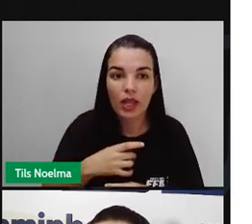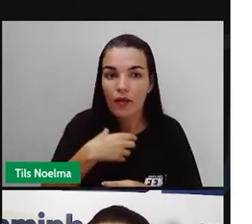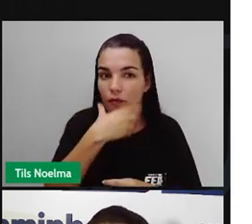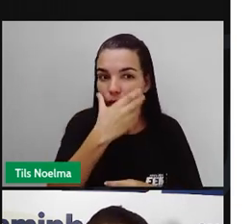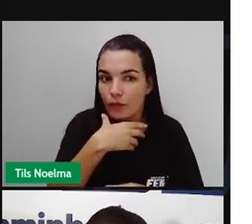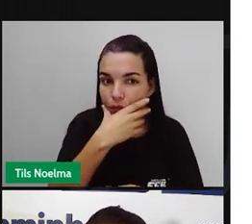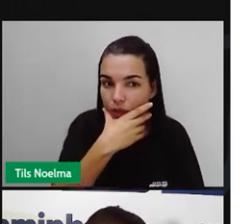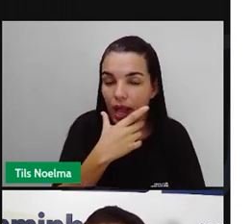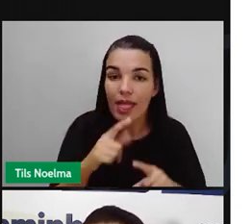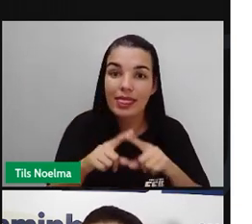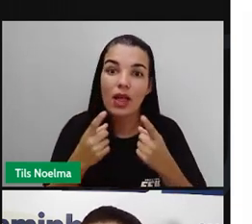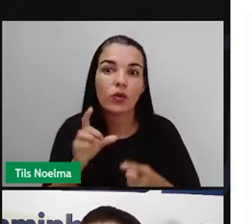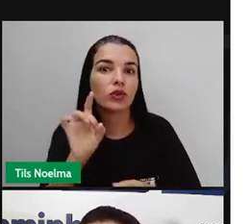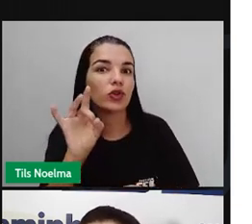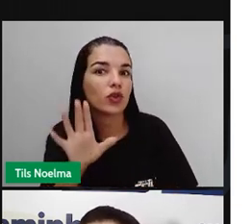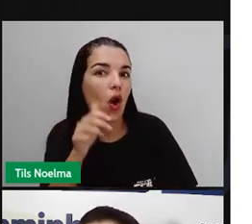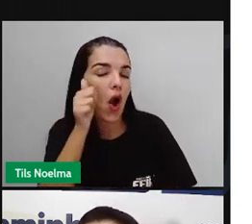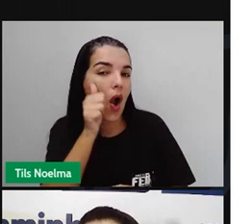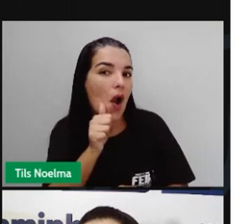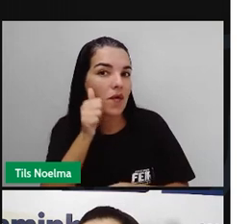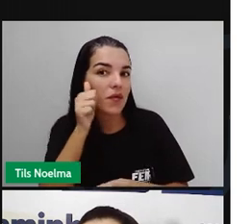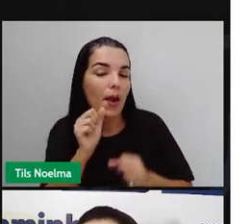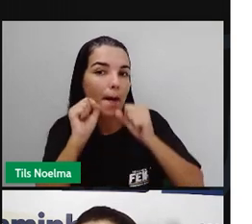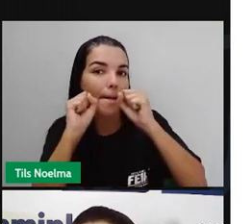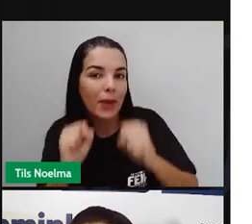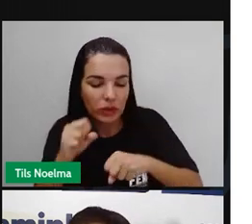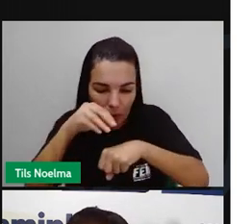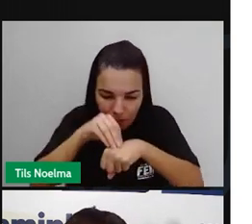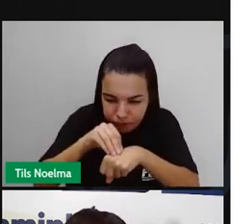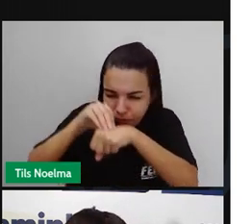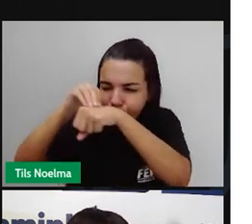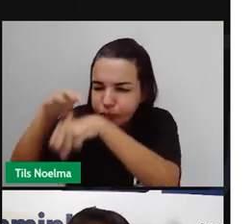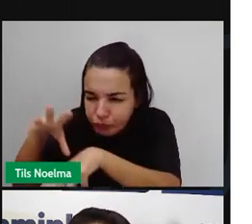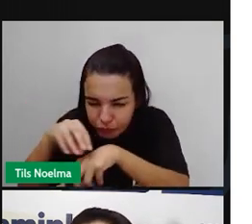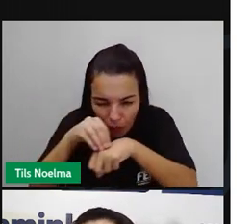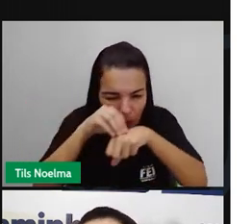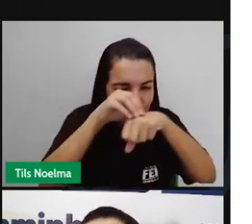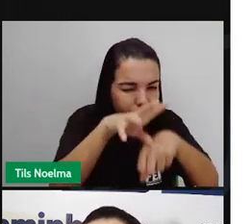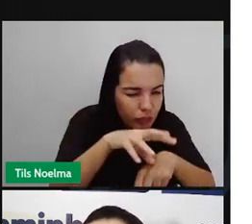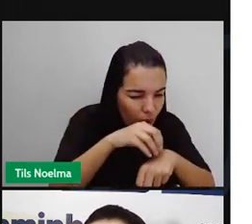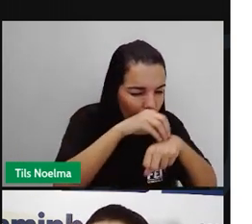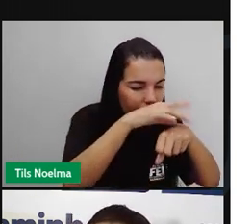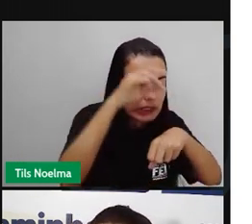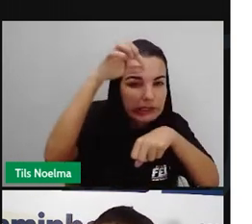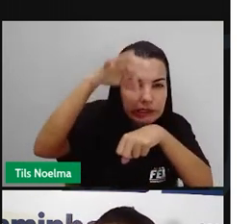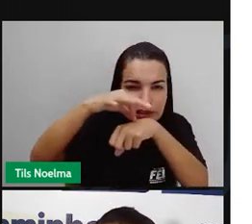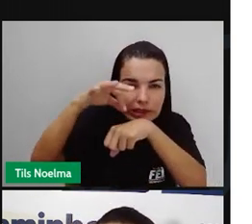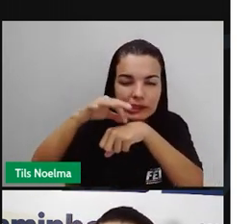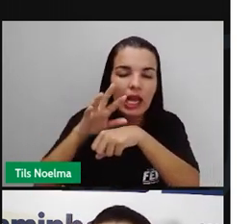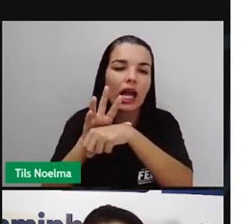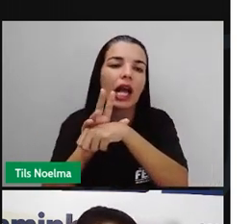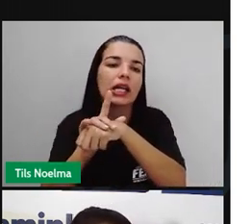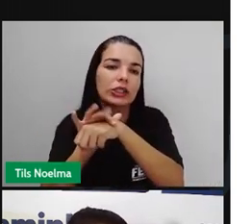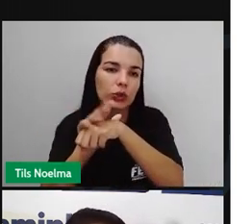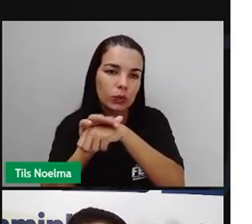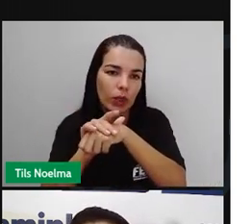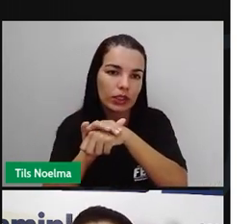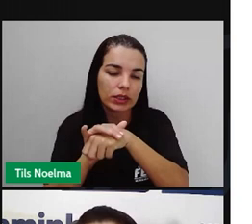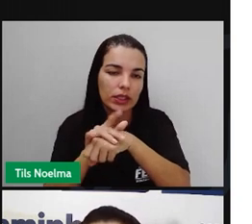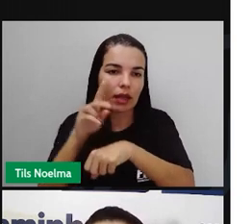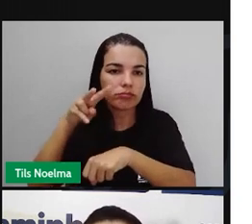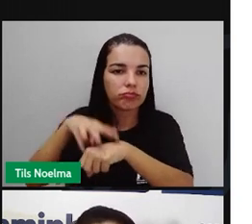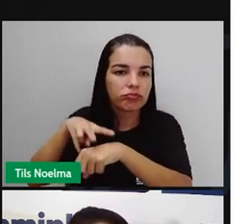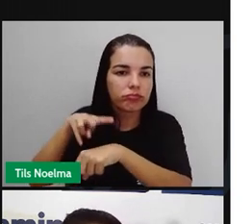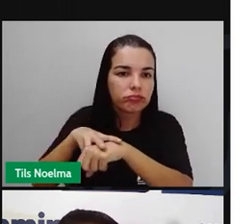que somente a fêmea é capaz de transmitir a gente a doença, né? No caso,